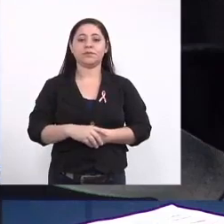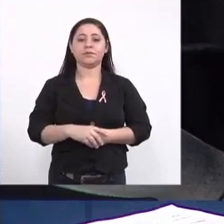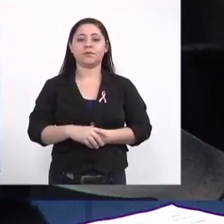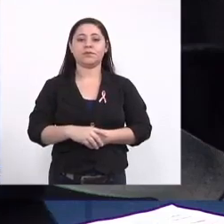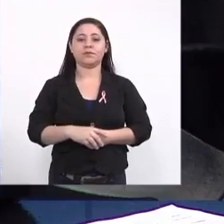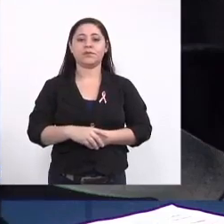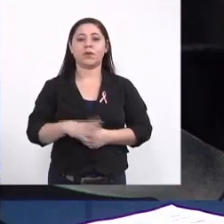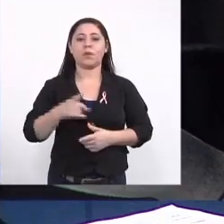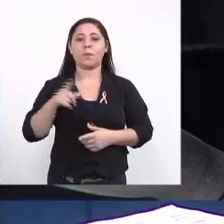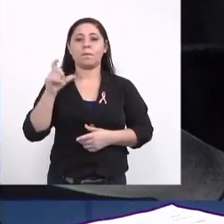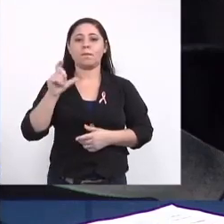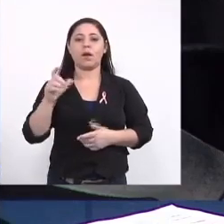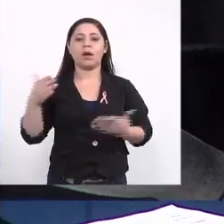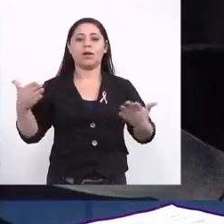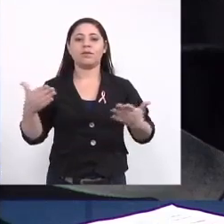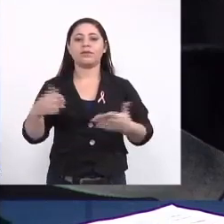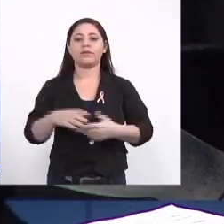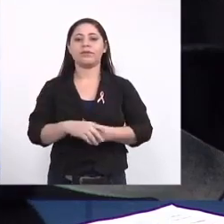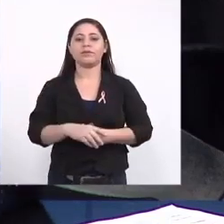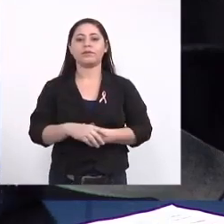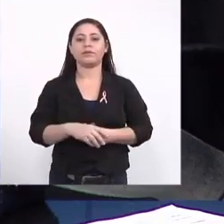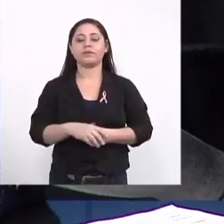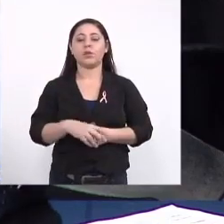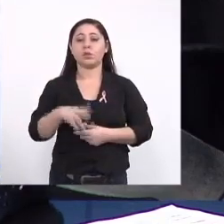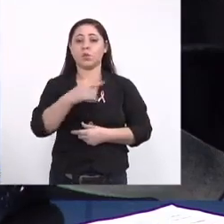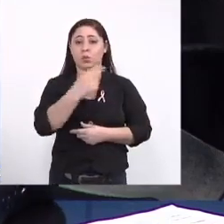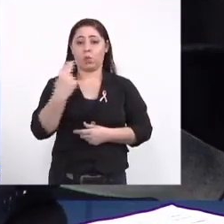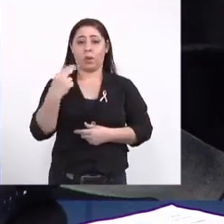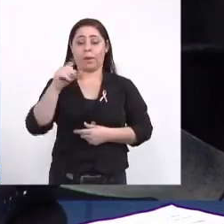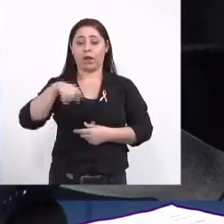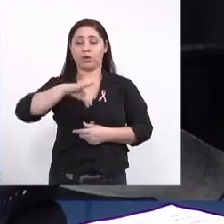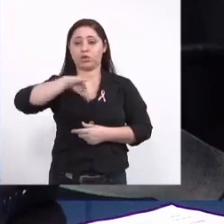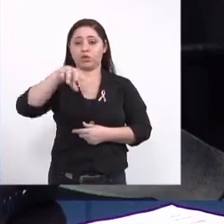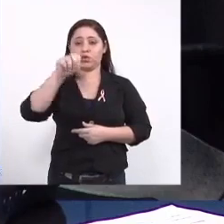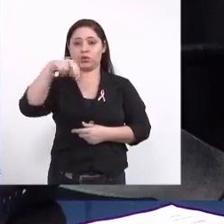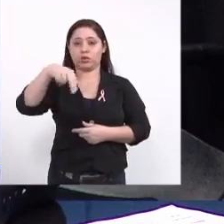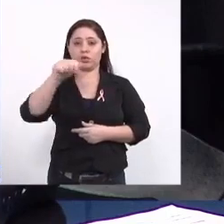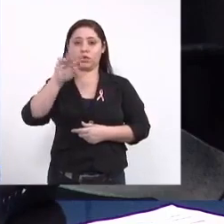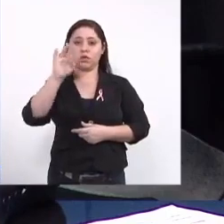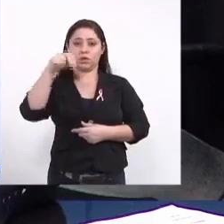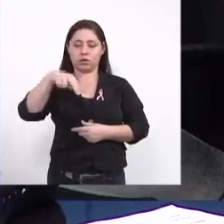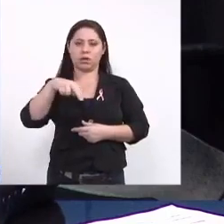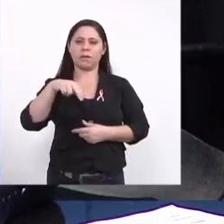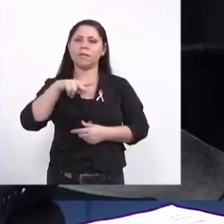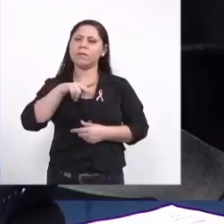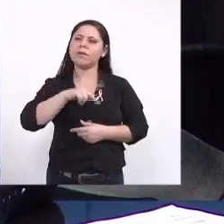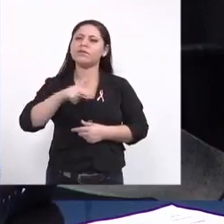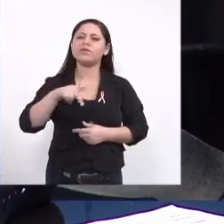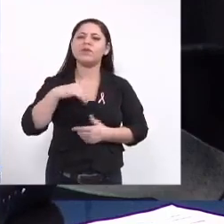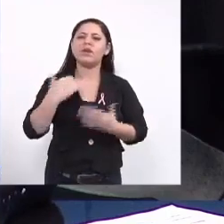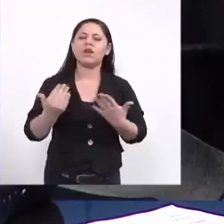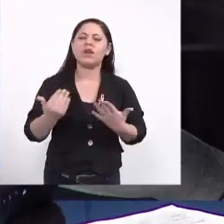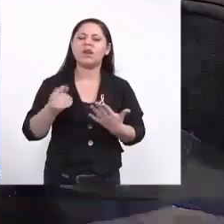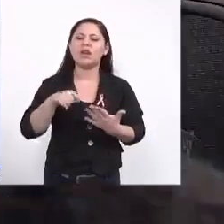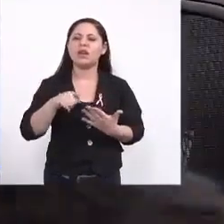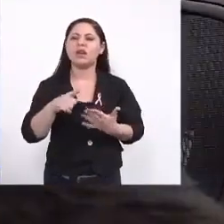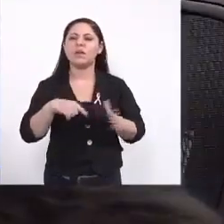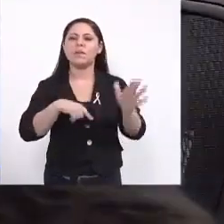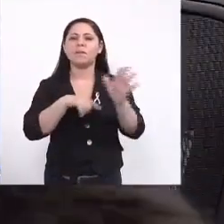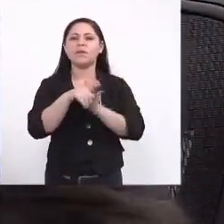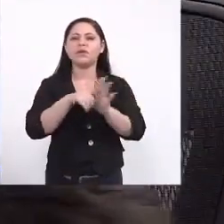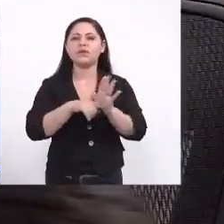com a palavra Meu nome é Jonathan Professor referente sobre a